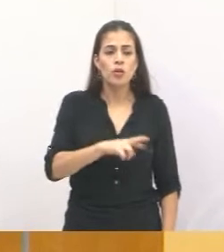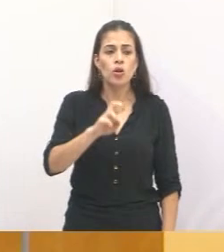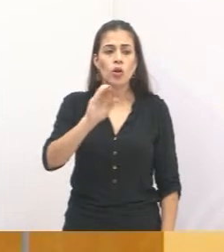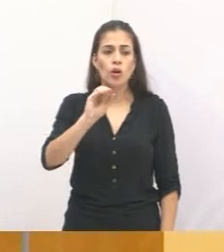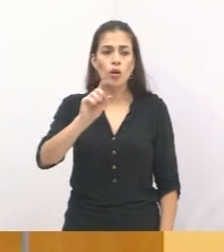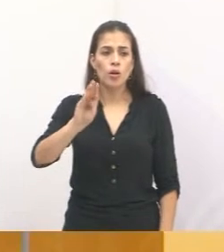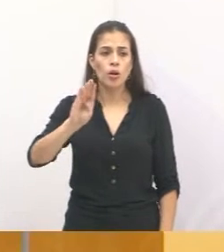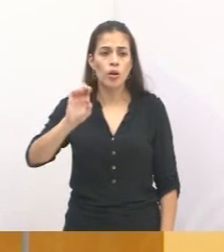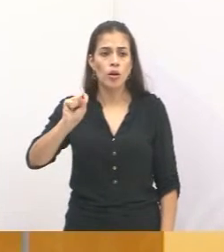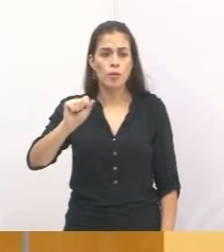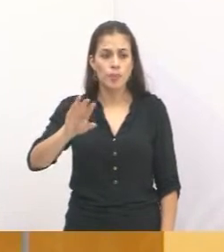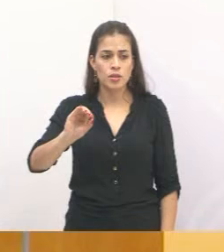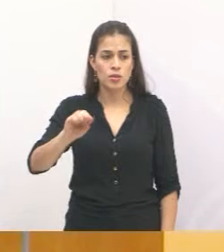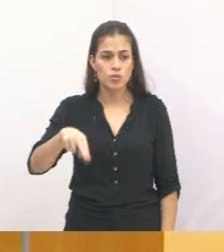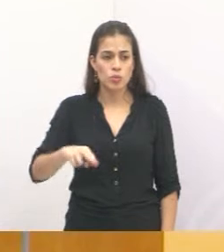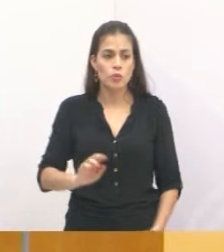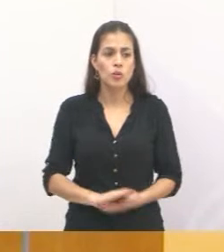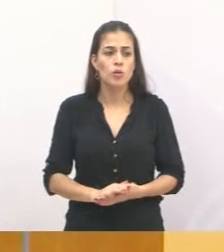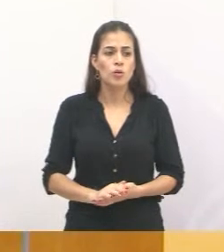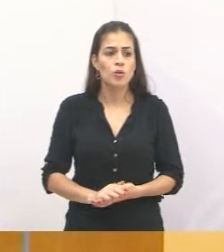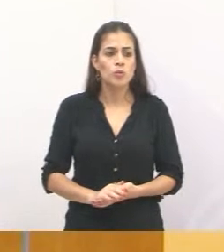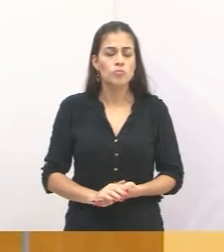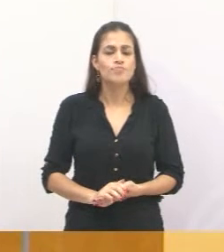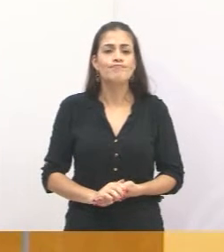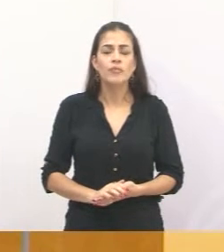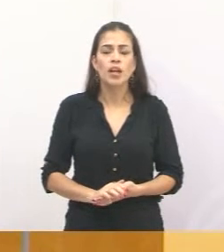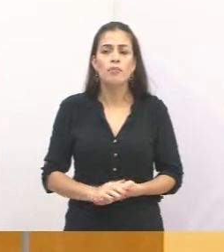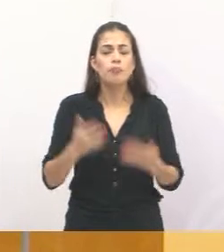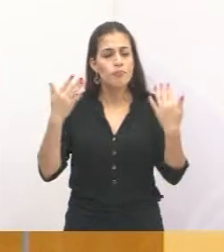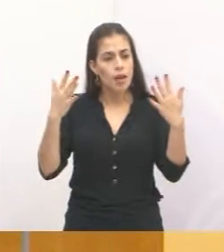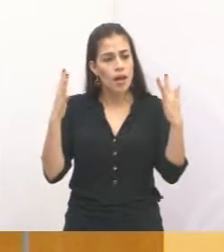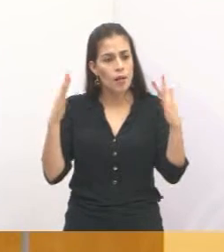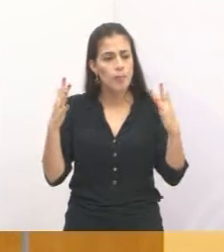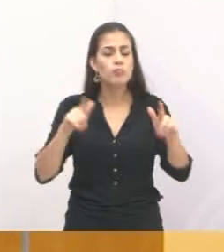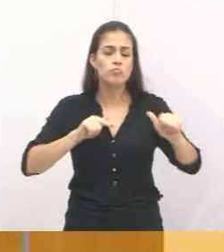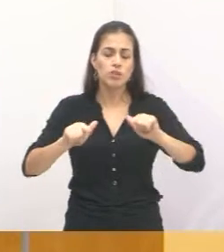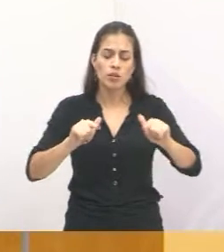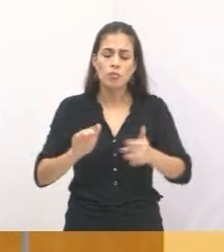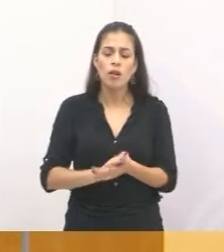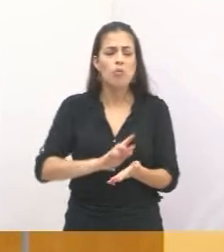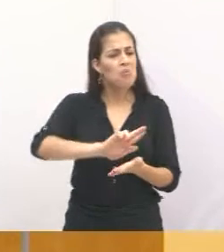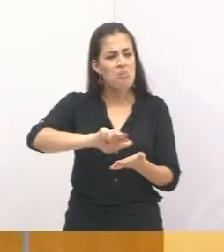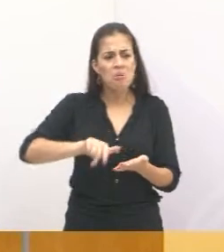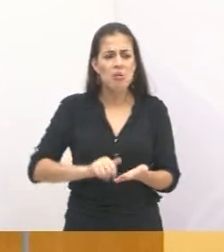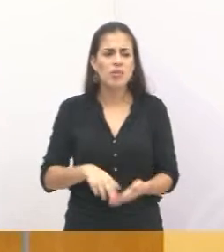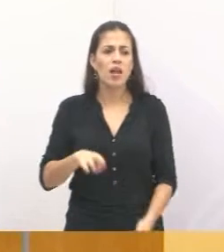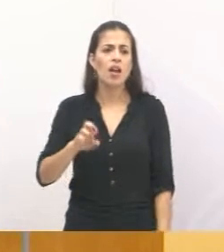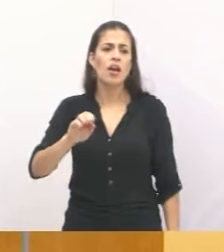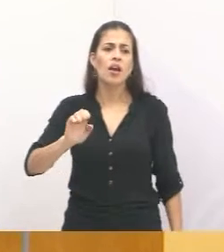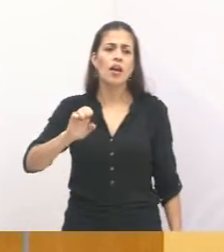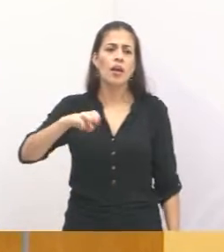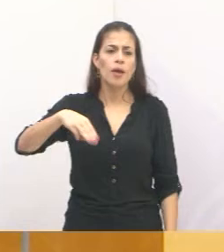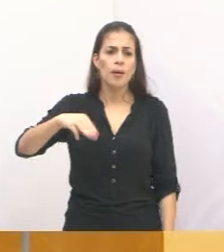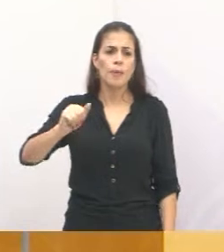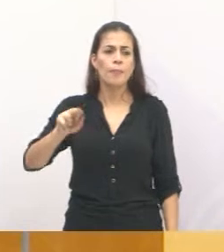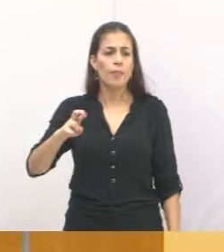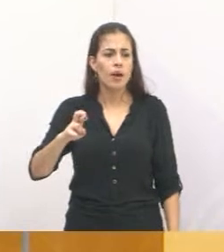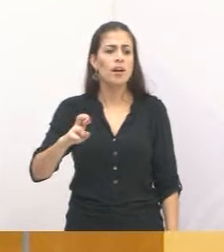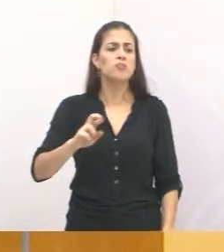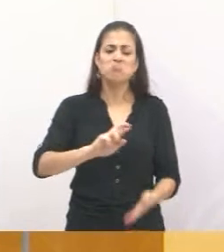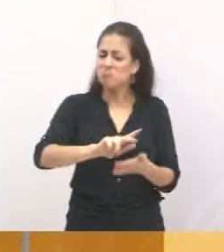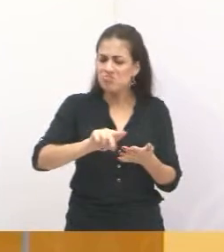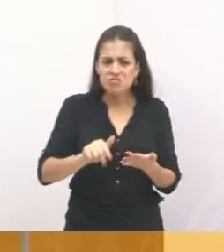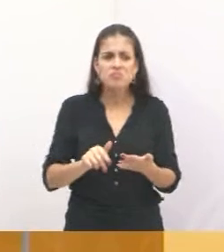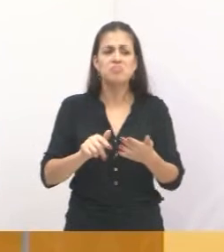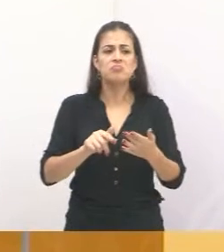trabalho. E outras, Remar, enfim, vários outros lugares aí que têm ajudado as pessoas. Em